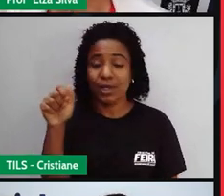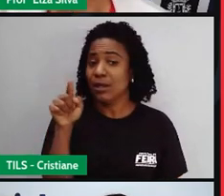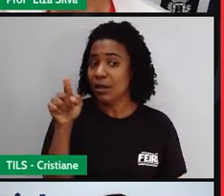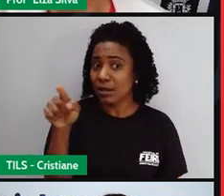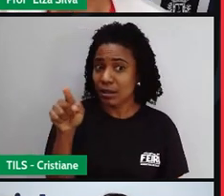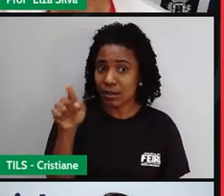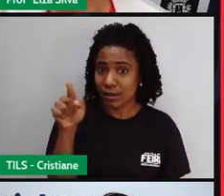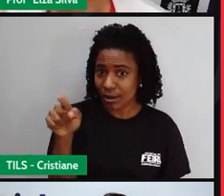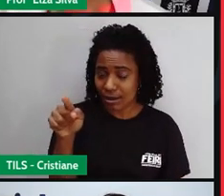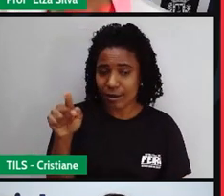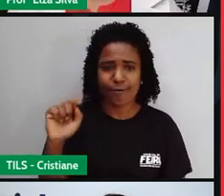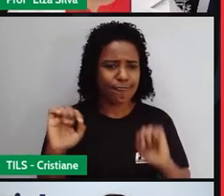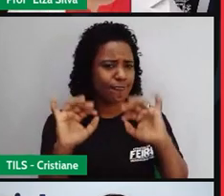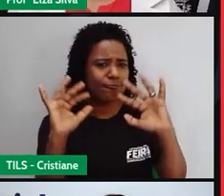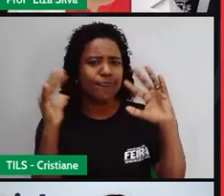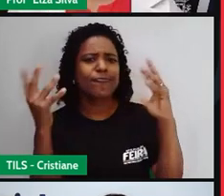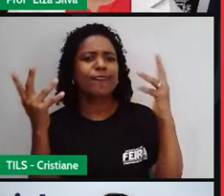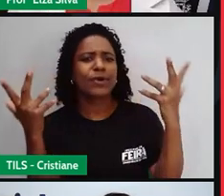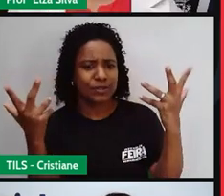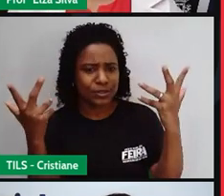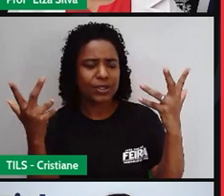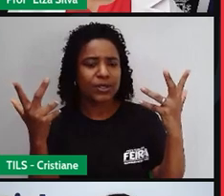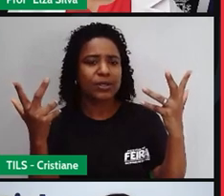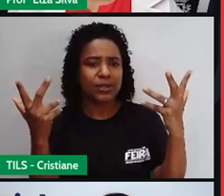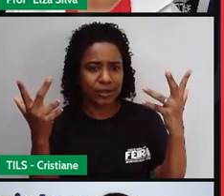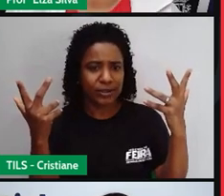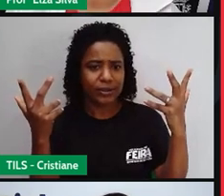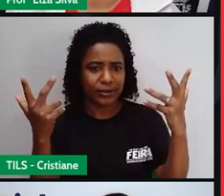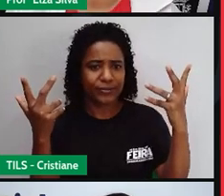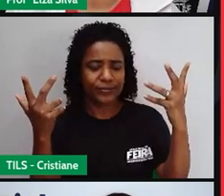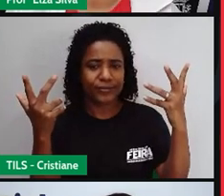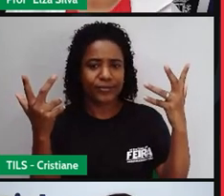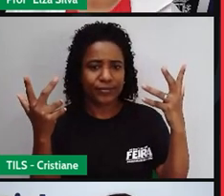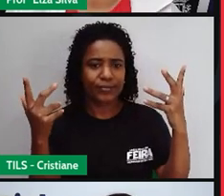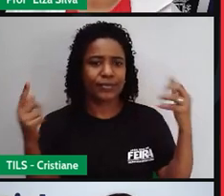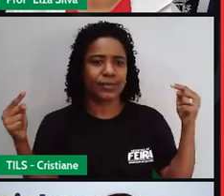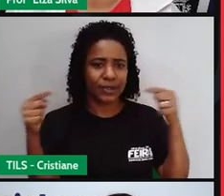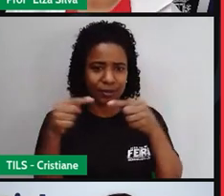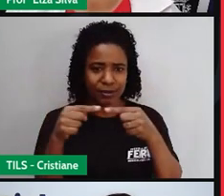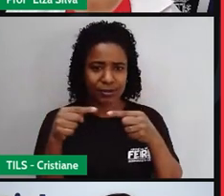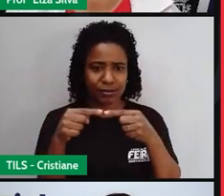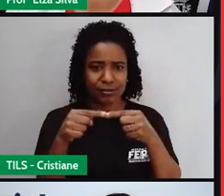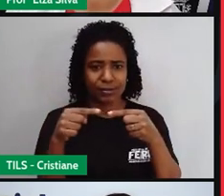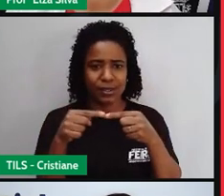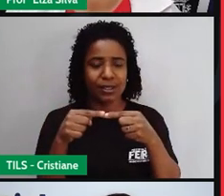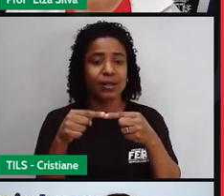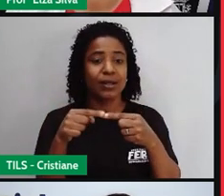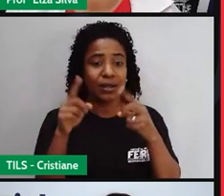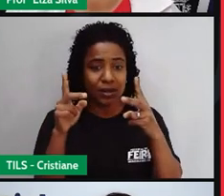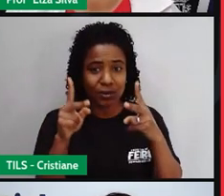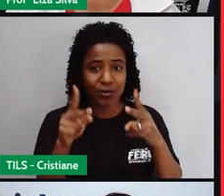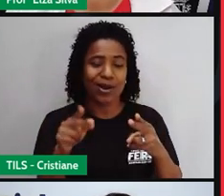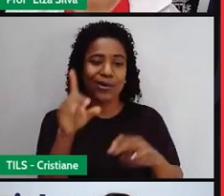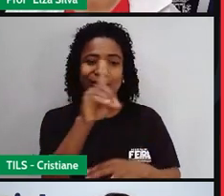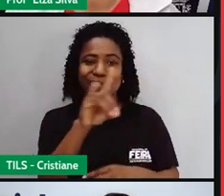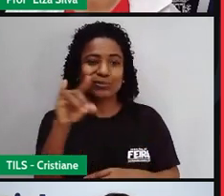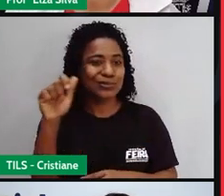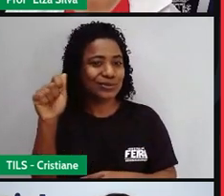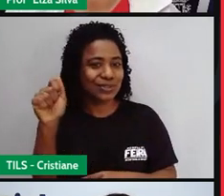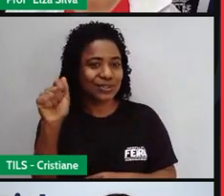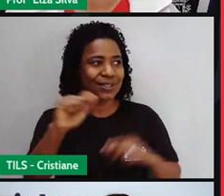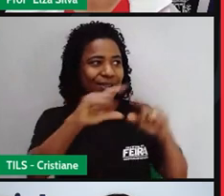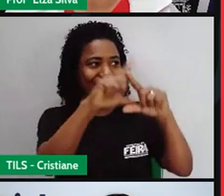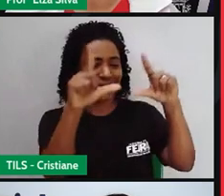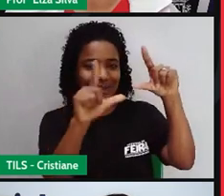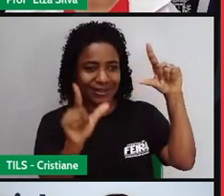comemoração acontece em um dia semelhante, né, ao dia da África do Sul que nós vimos. On